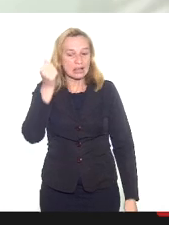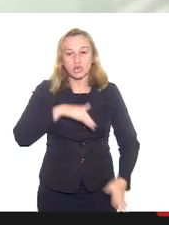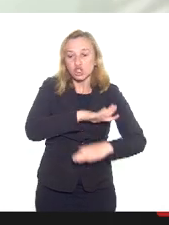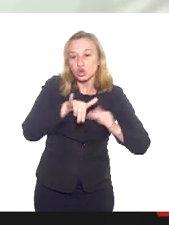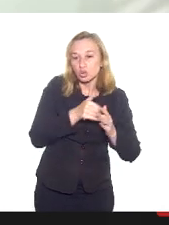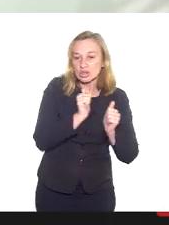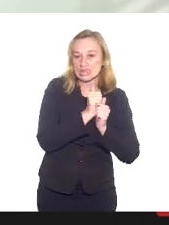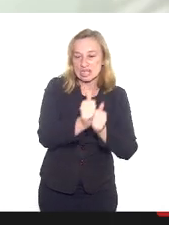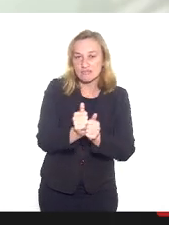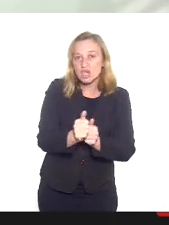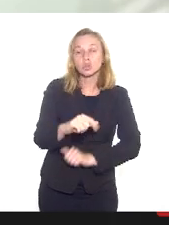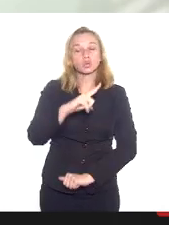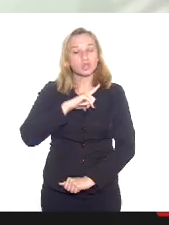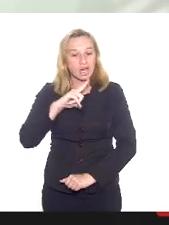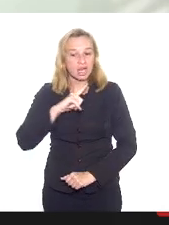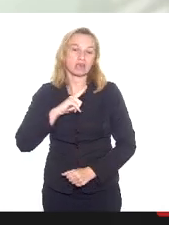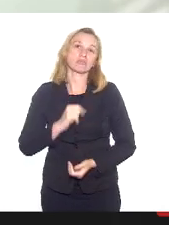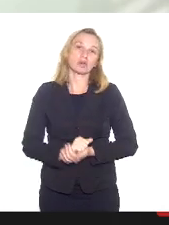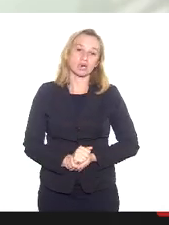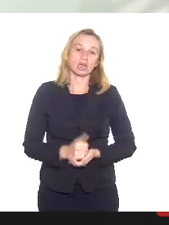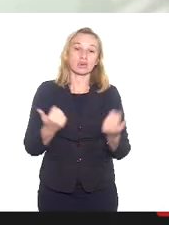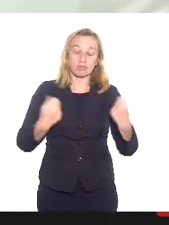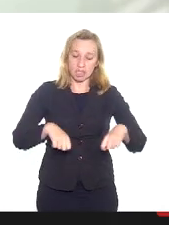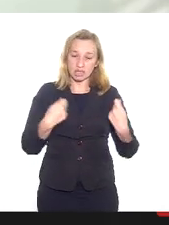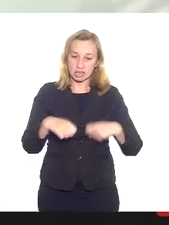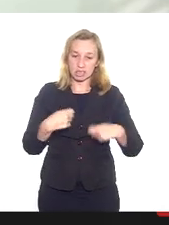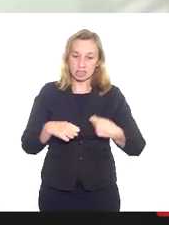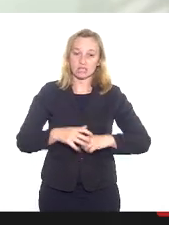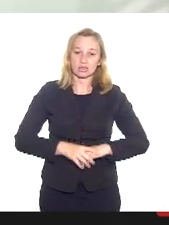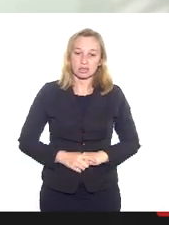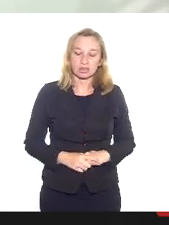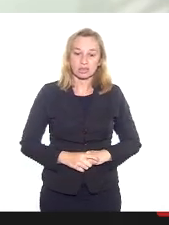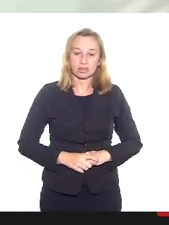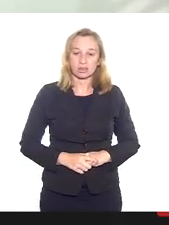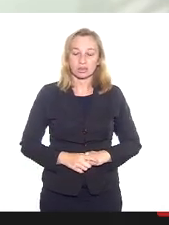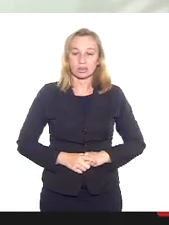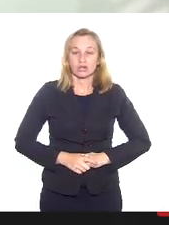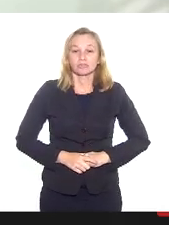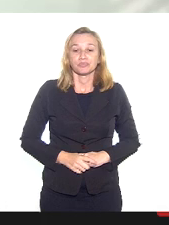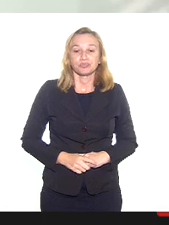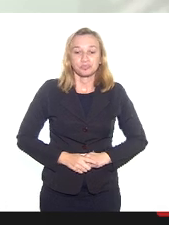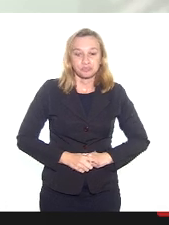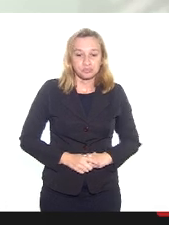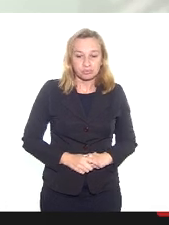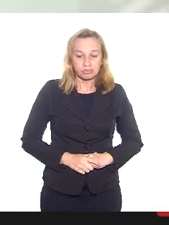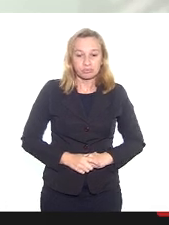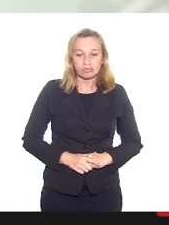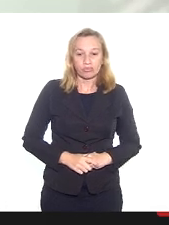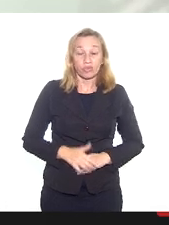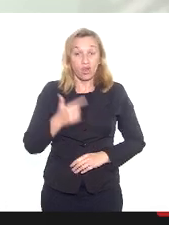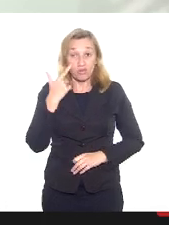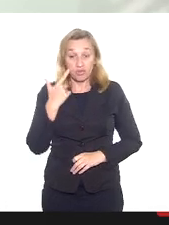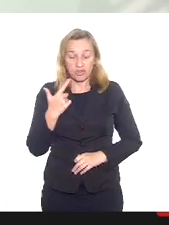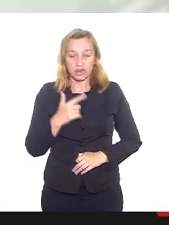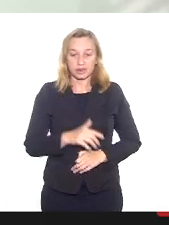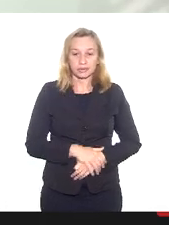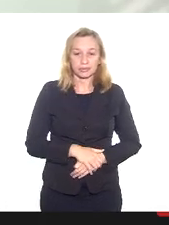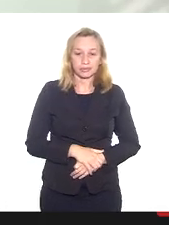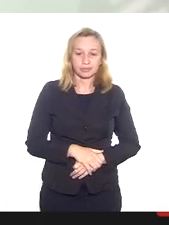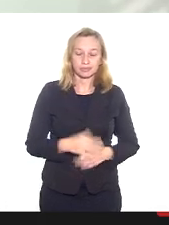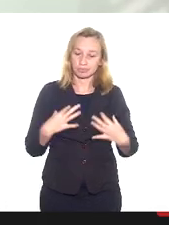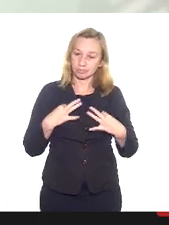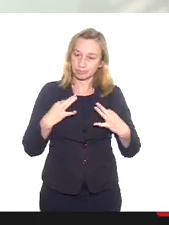existe e devem ser rechaçados. Então, assim, buscarmos, e aí eu tenho me colocado à